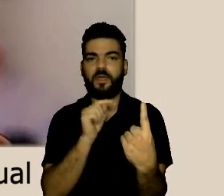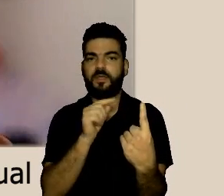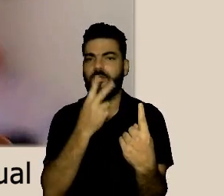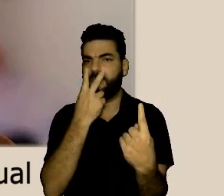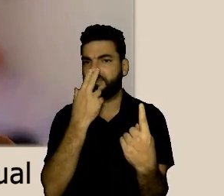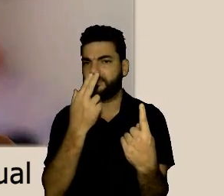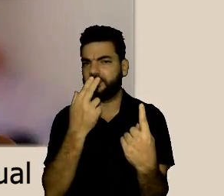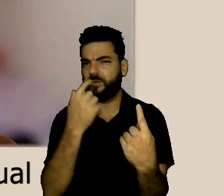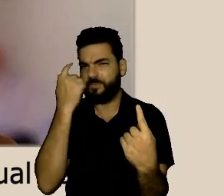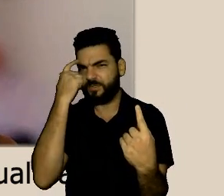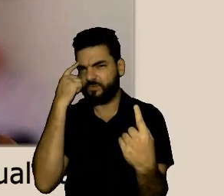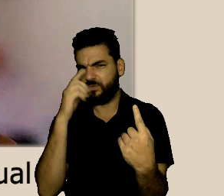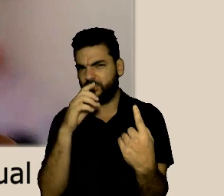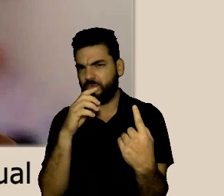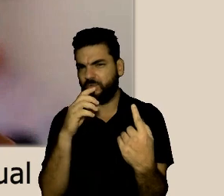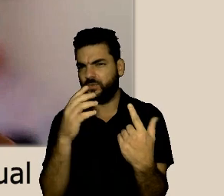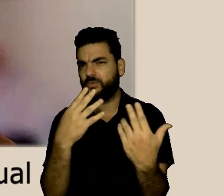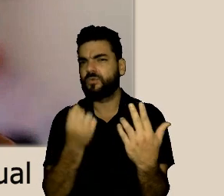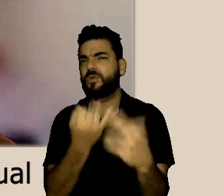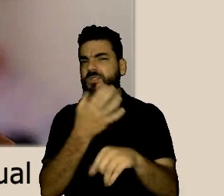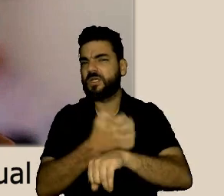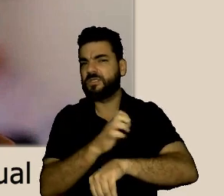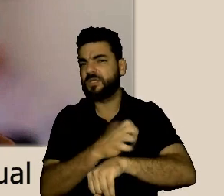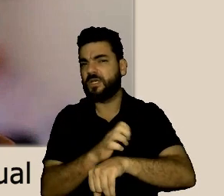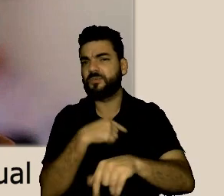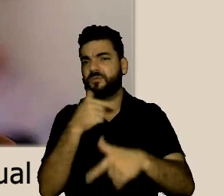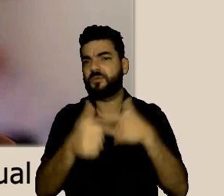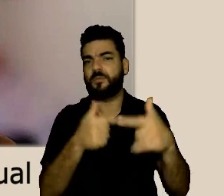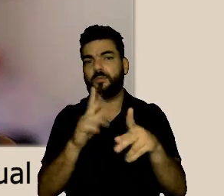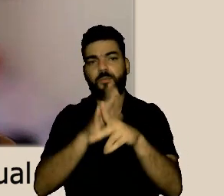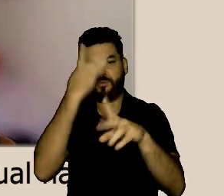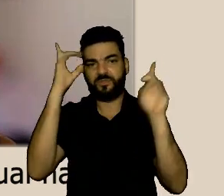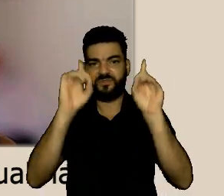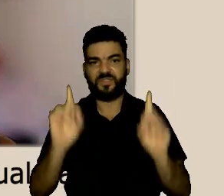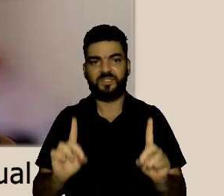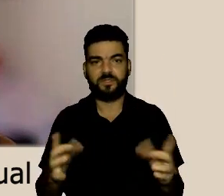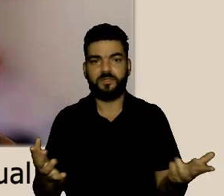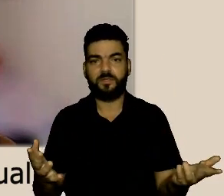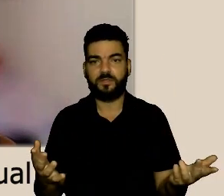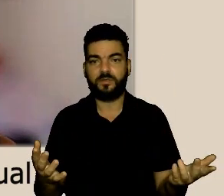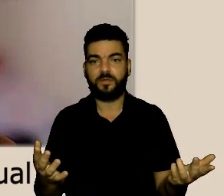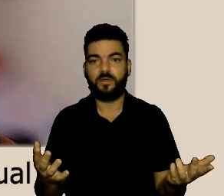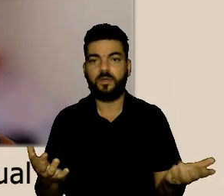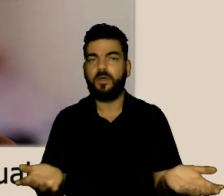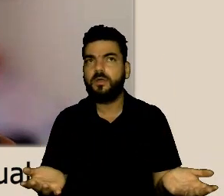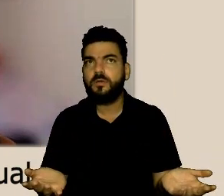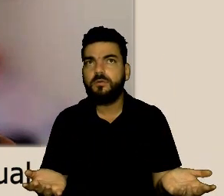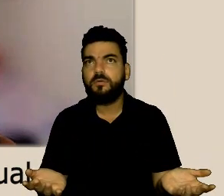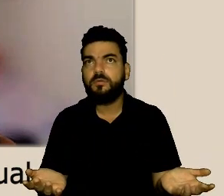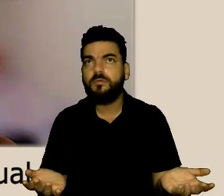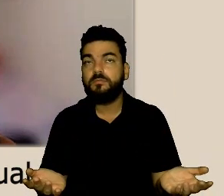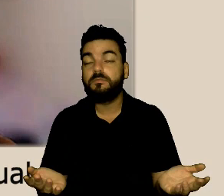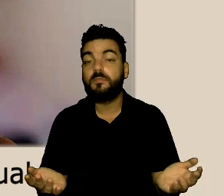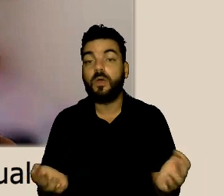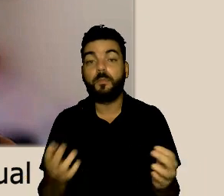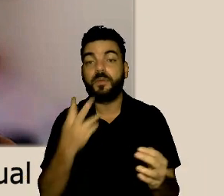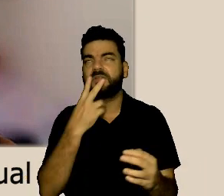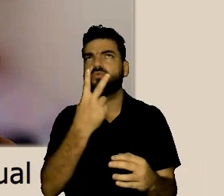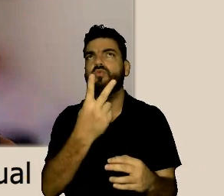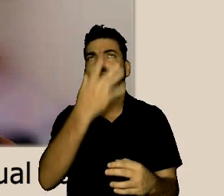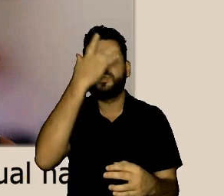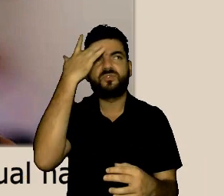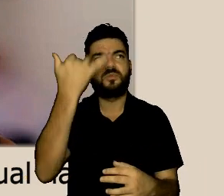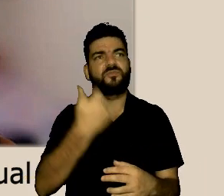é um case é um relato eu cumpro com a minha cota de estagiários portadores de